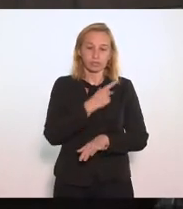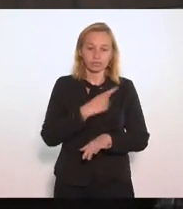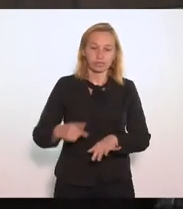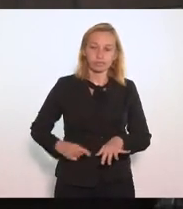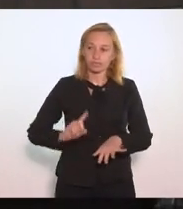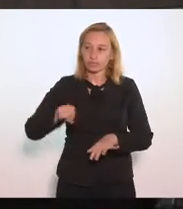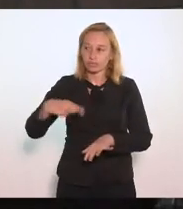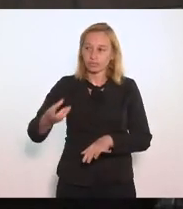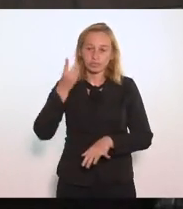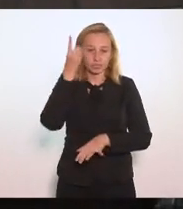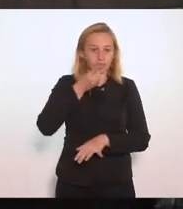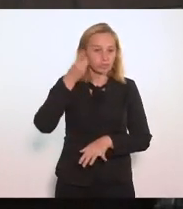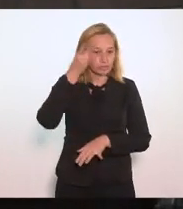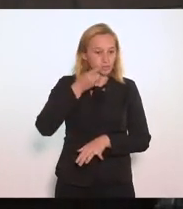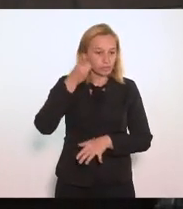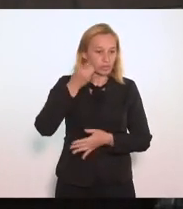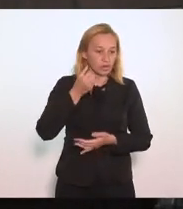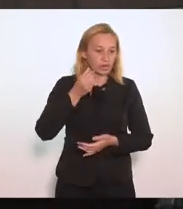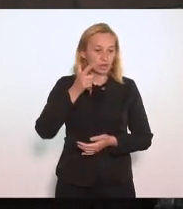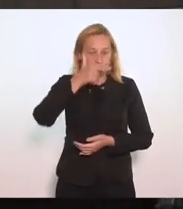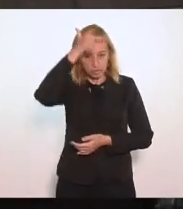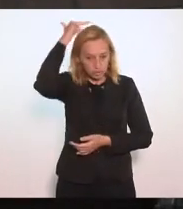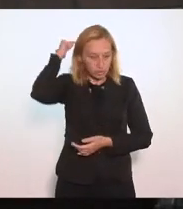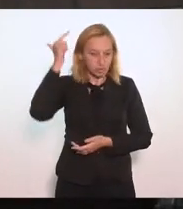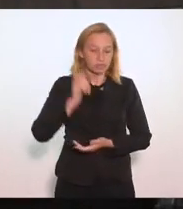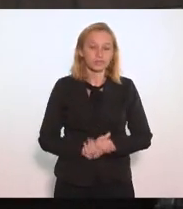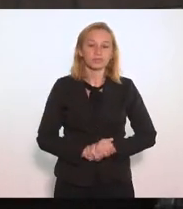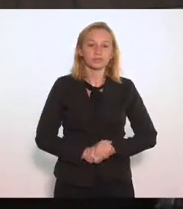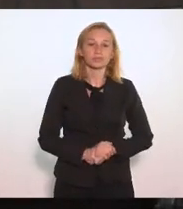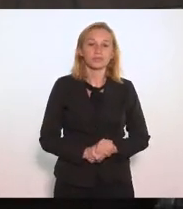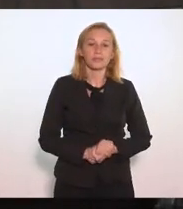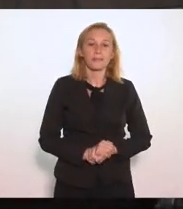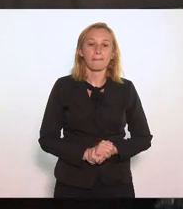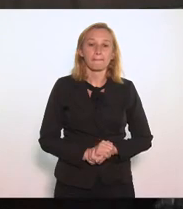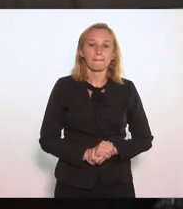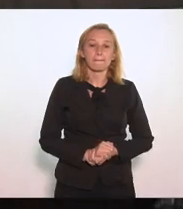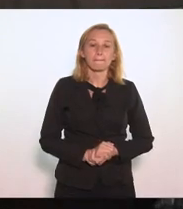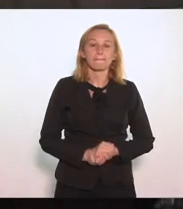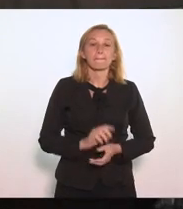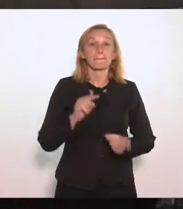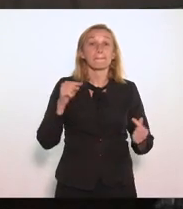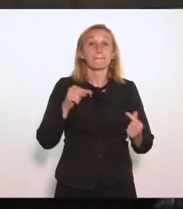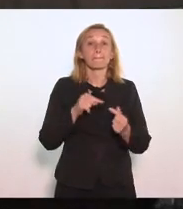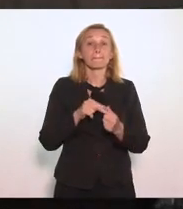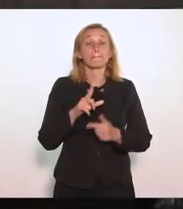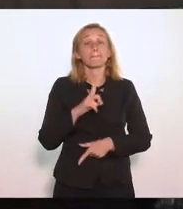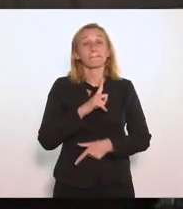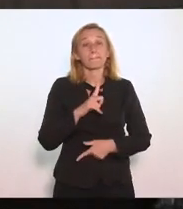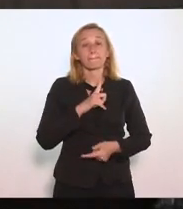deputado Dos Paulo Corrêa da Rocha Que tem como objetivo